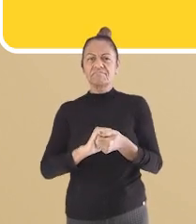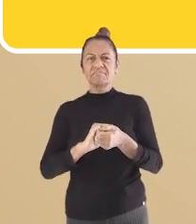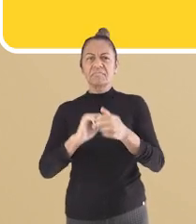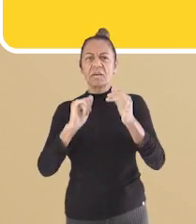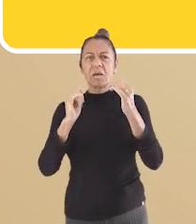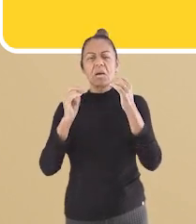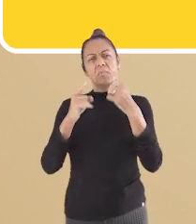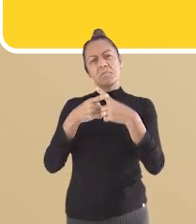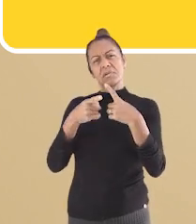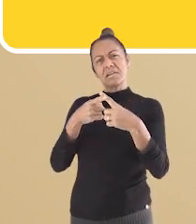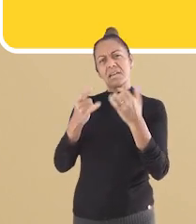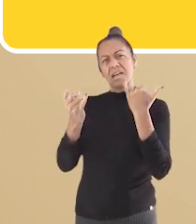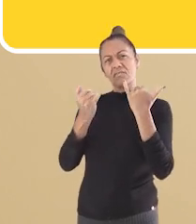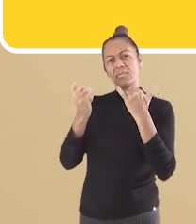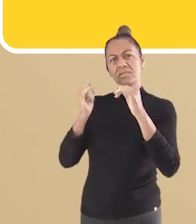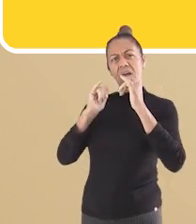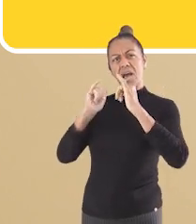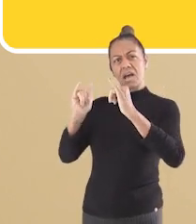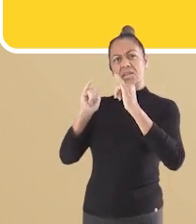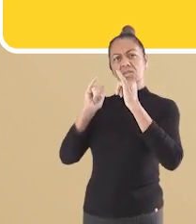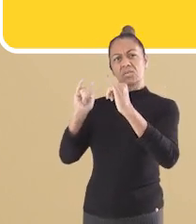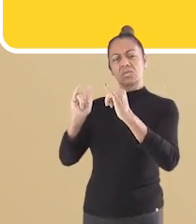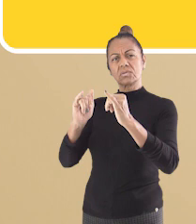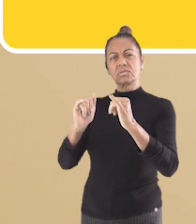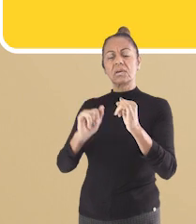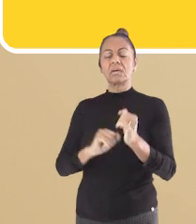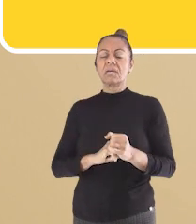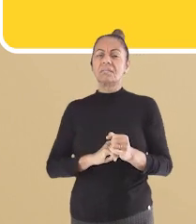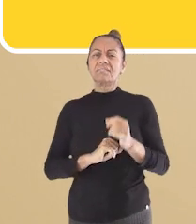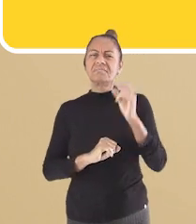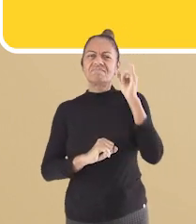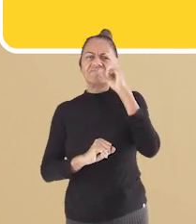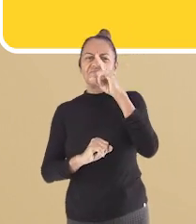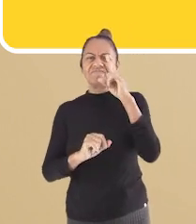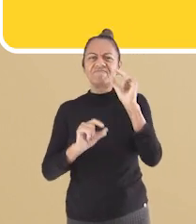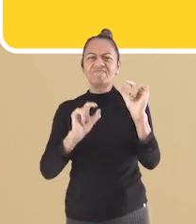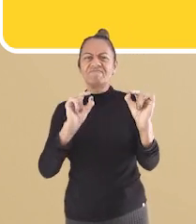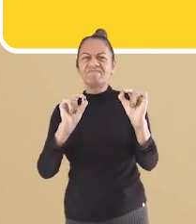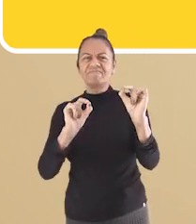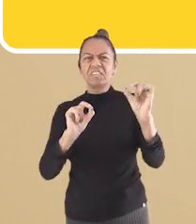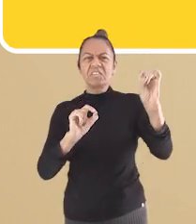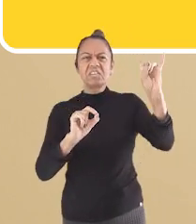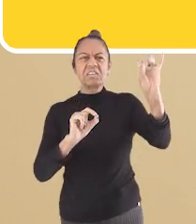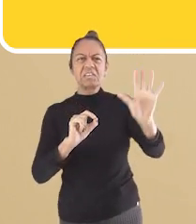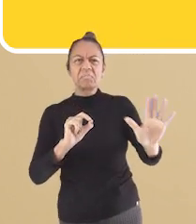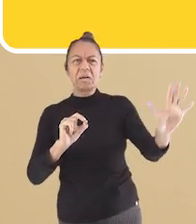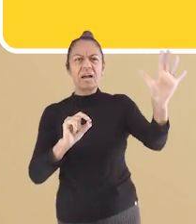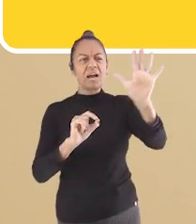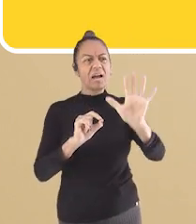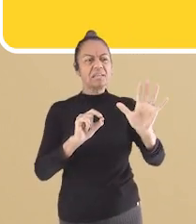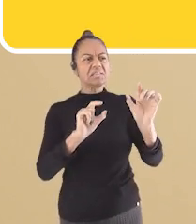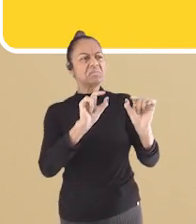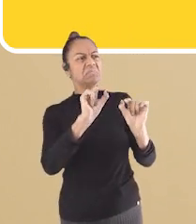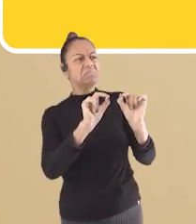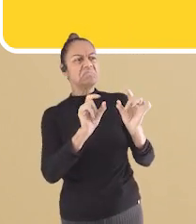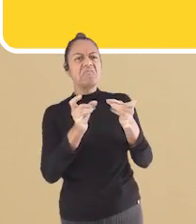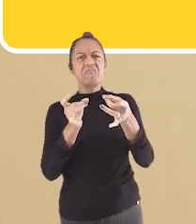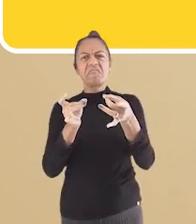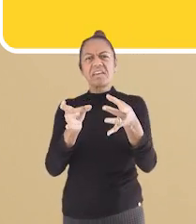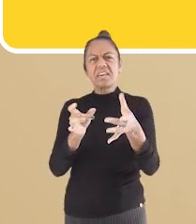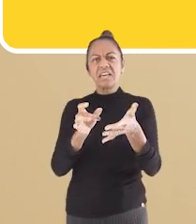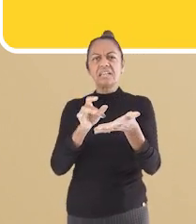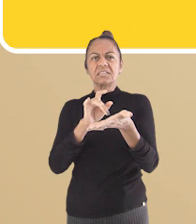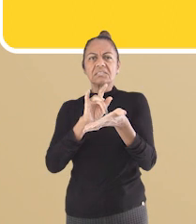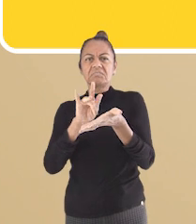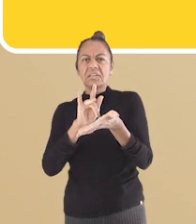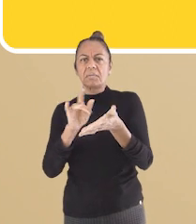publicitário, fica difícil entendermos só com a linguagem não verbal. Pois o que essa foto quer dizer? Que a